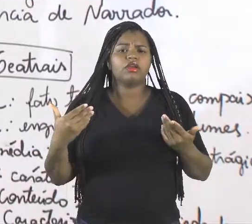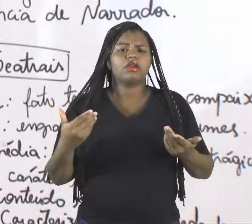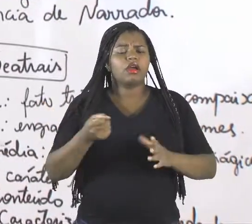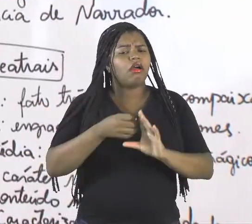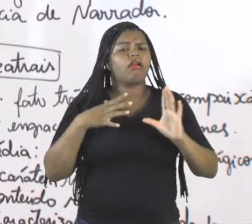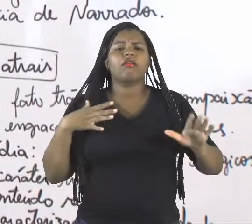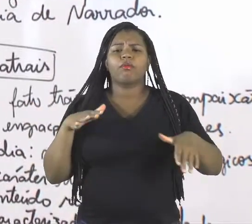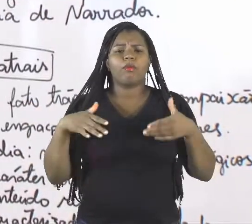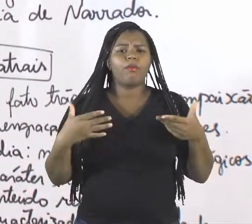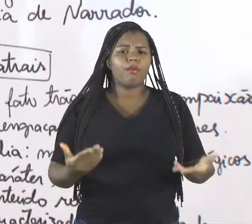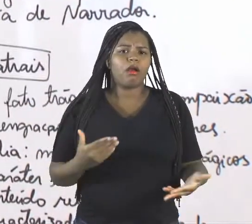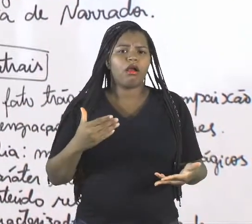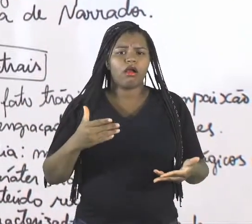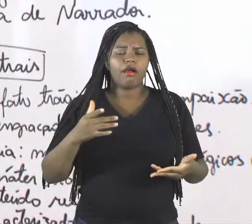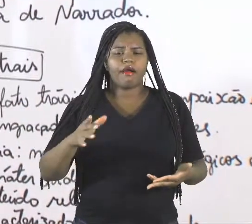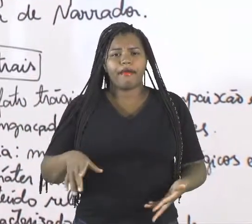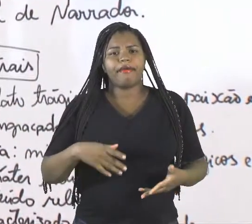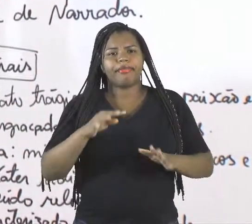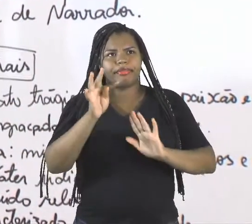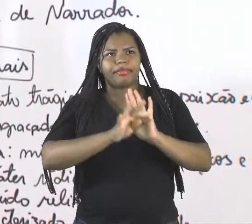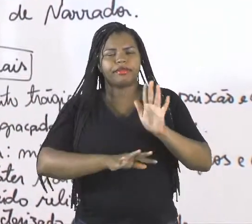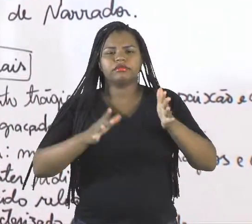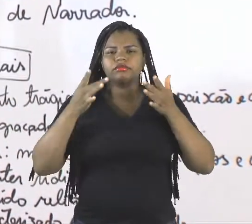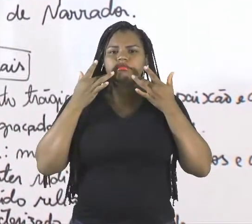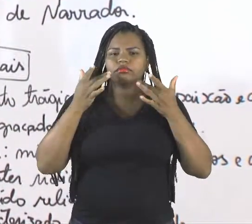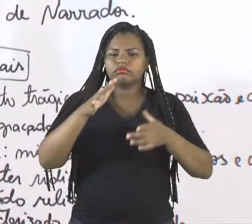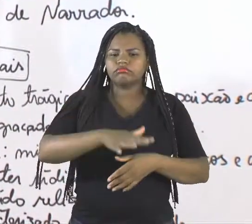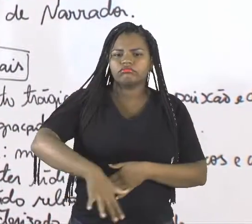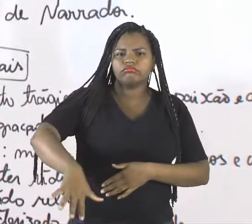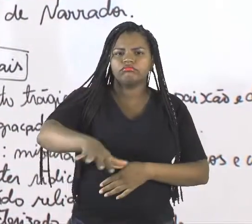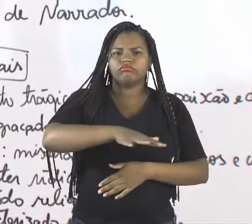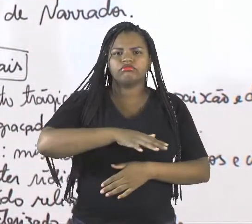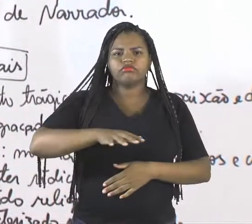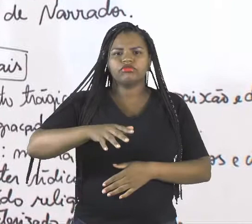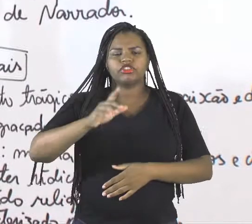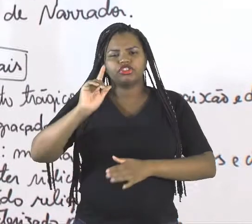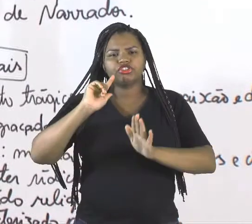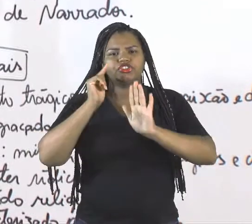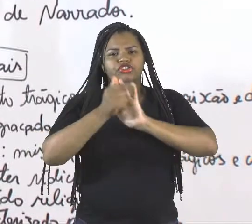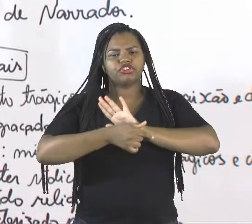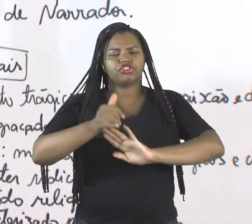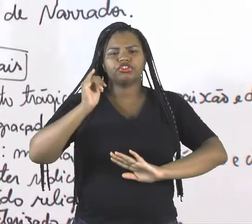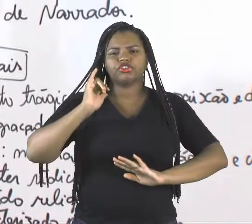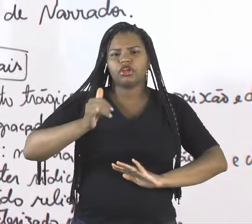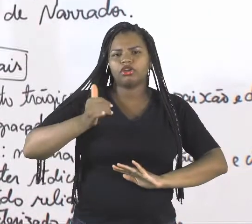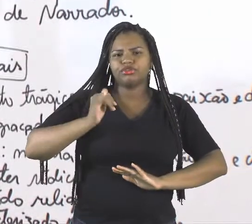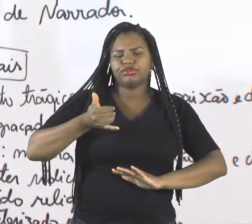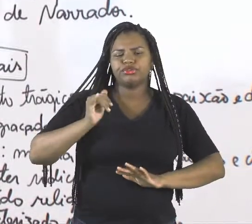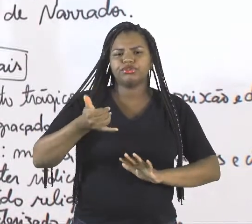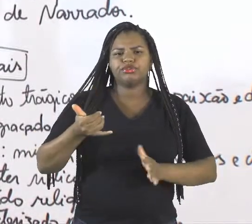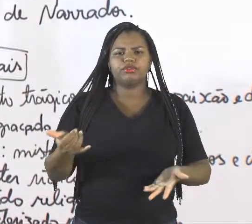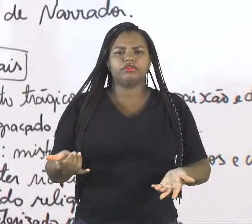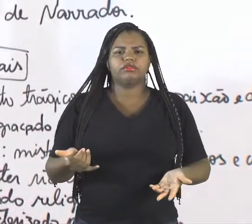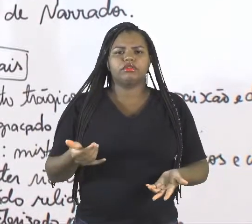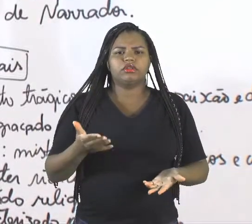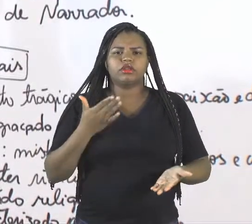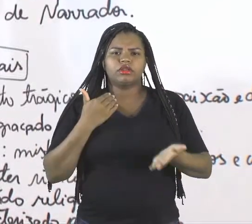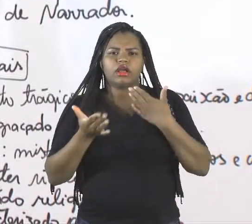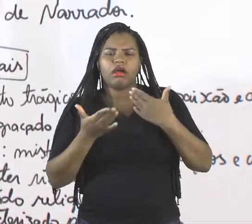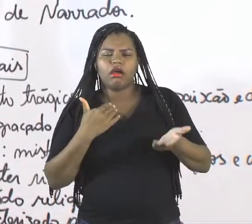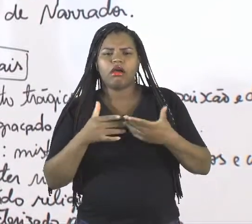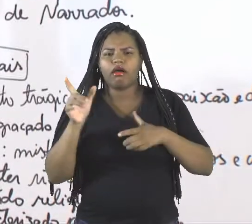São textos encenados, gênero narrativo, conta uma história, diálogo entre